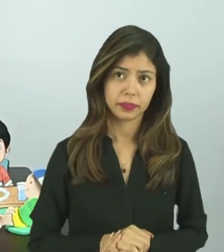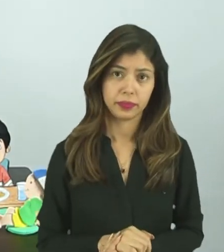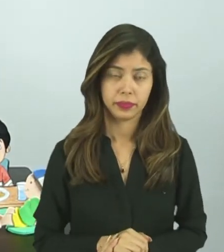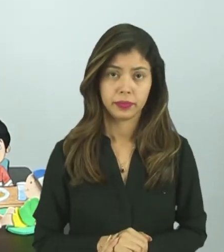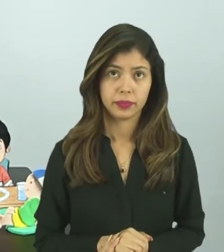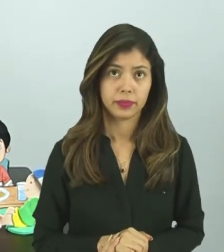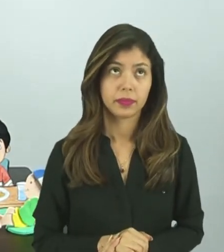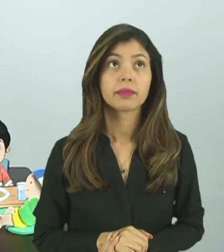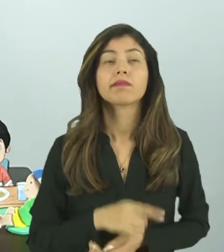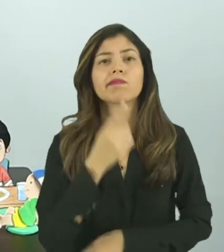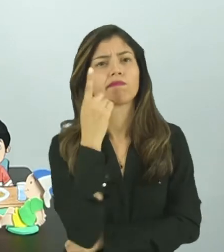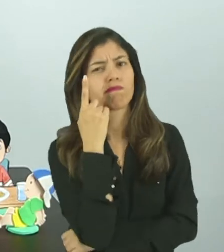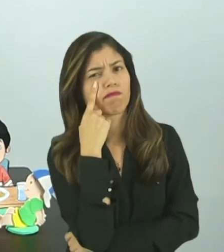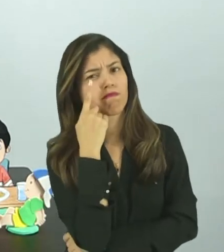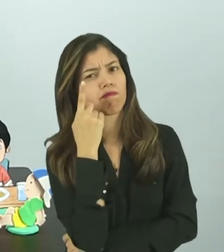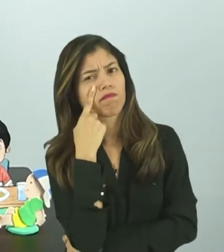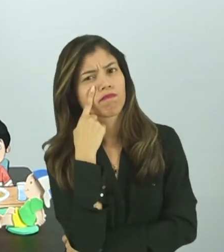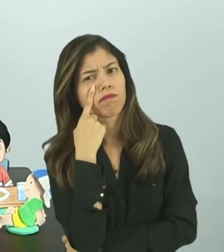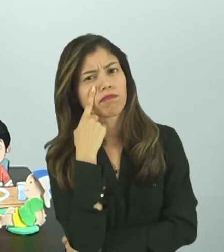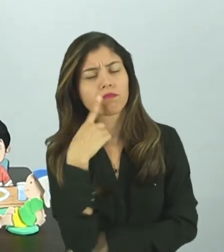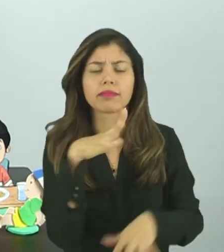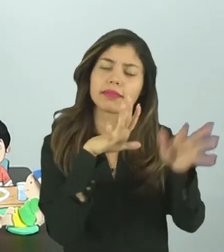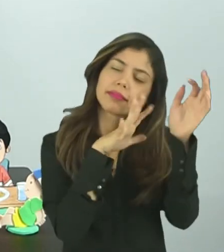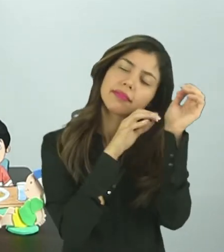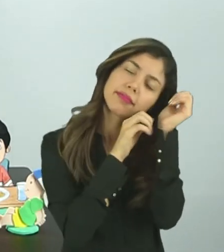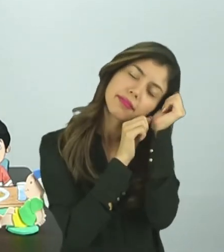Será que é dormir?